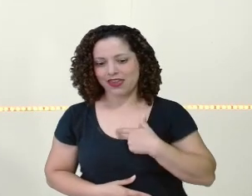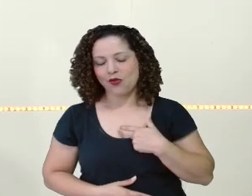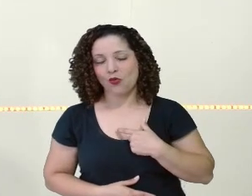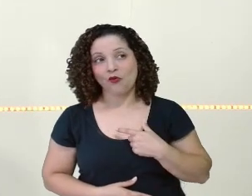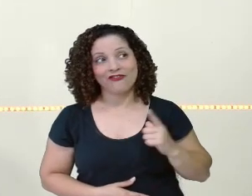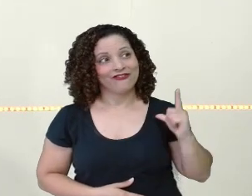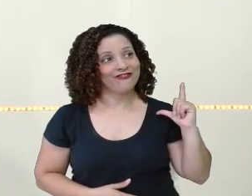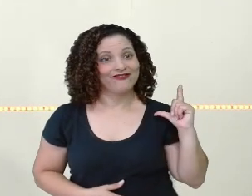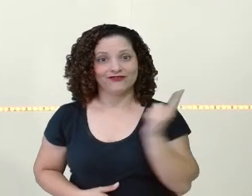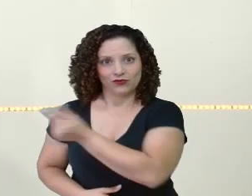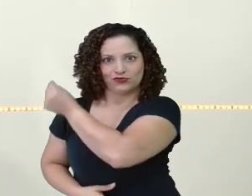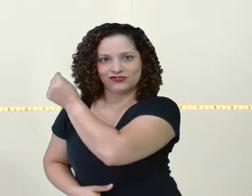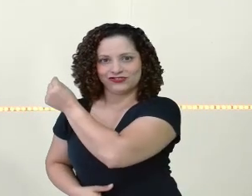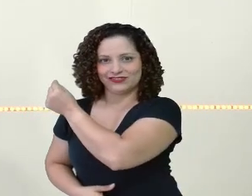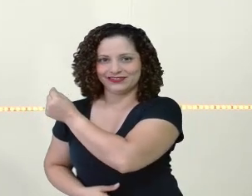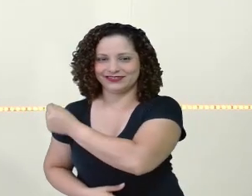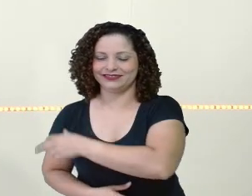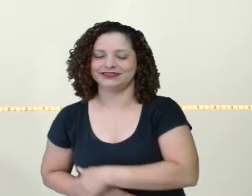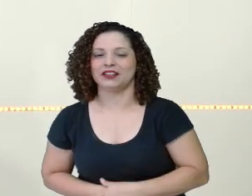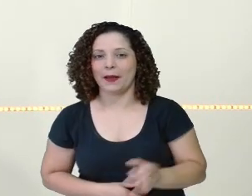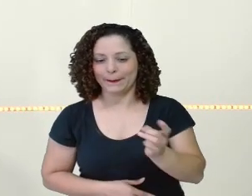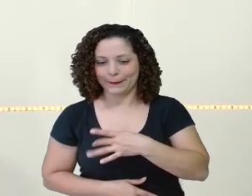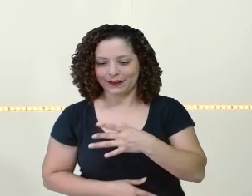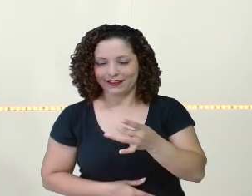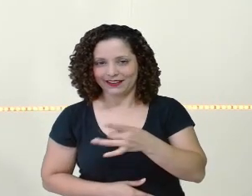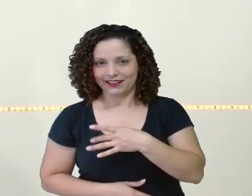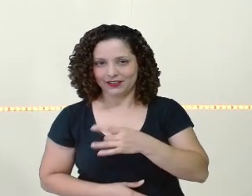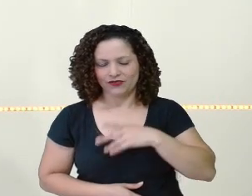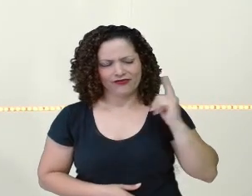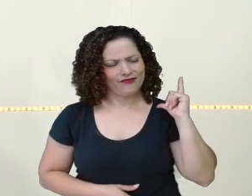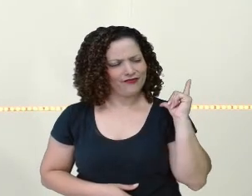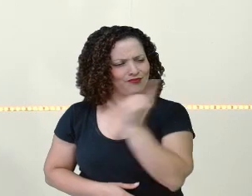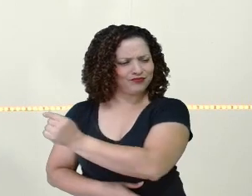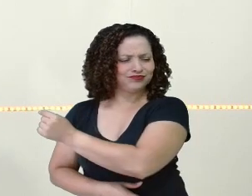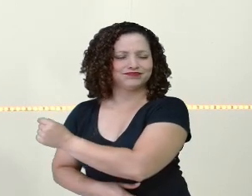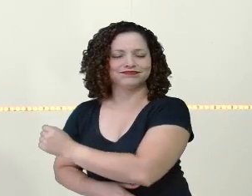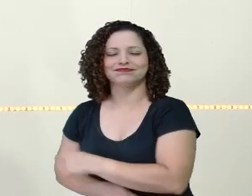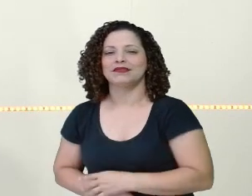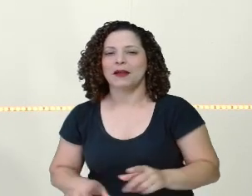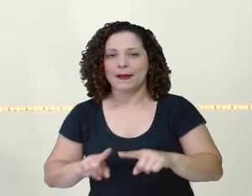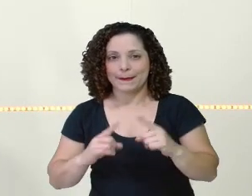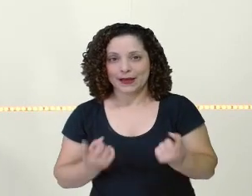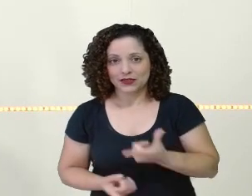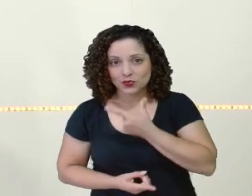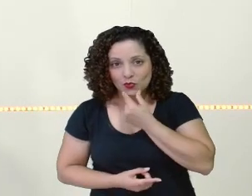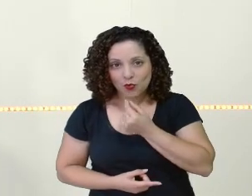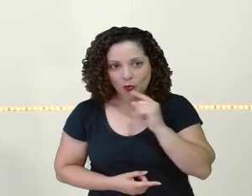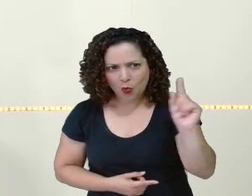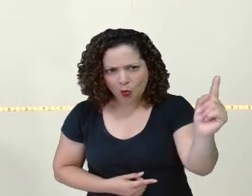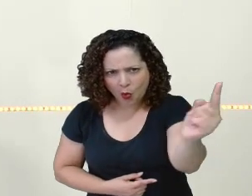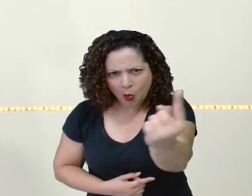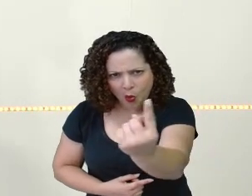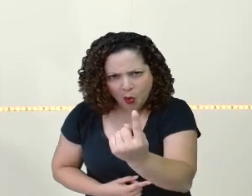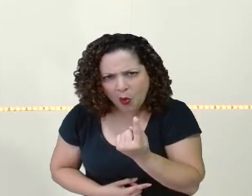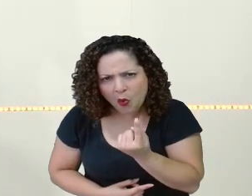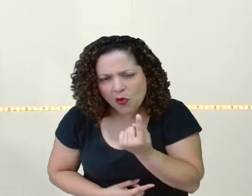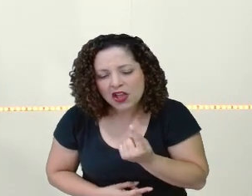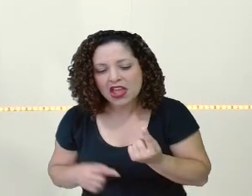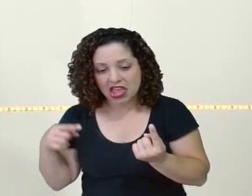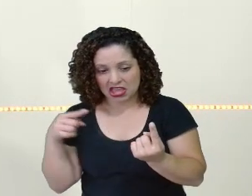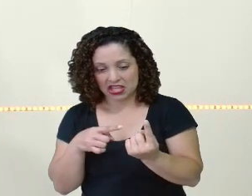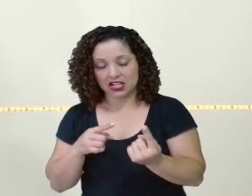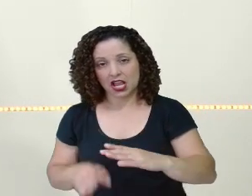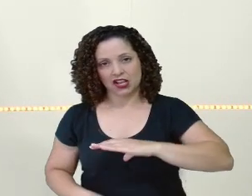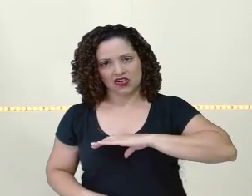fugiria logo, tá? Corria logo com medo do lobo, mas esse lenhador é um cara bem